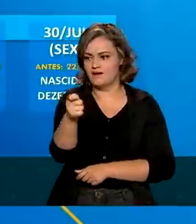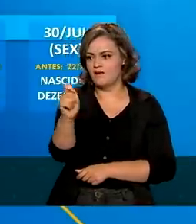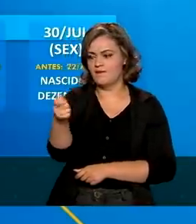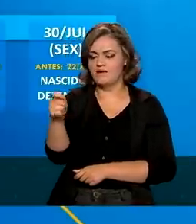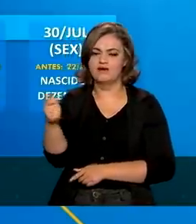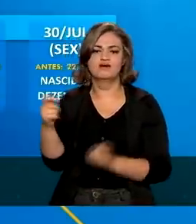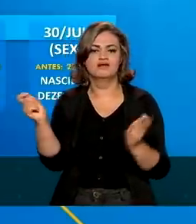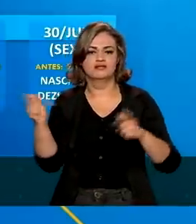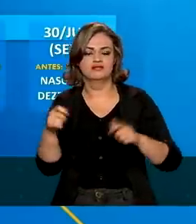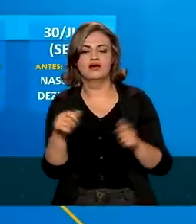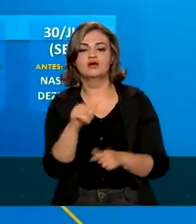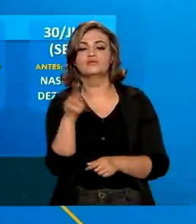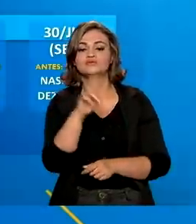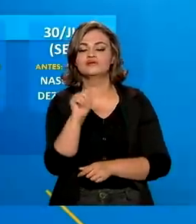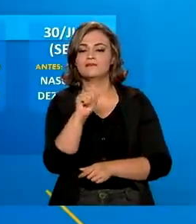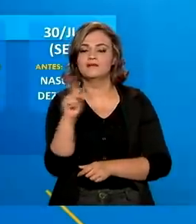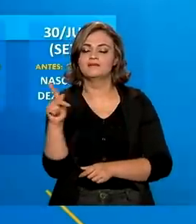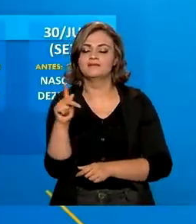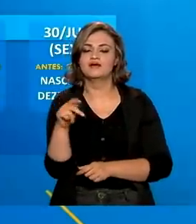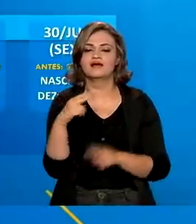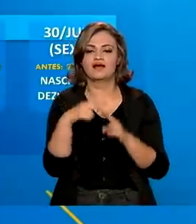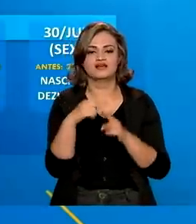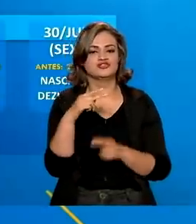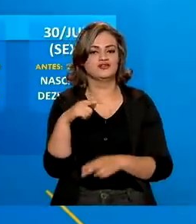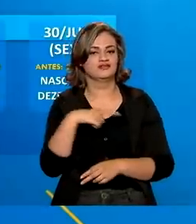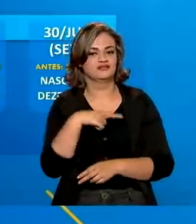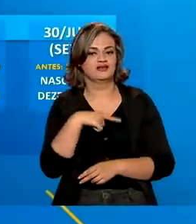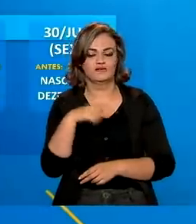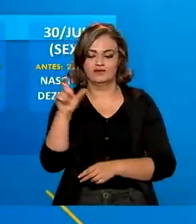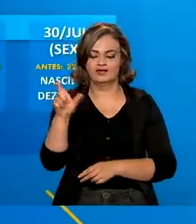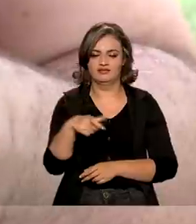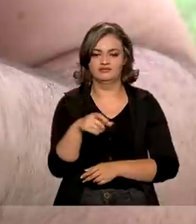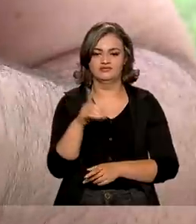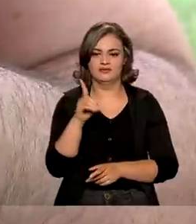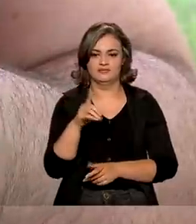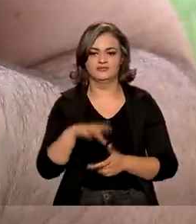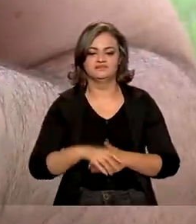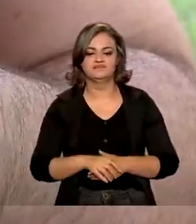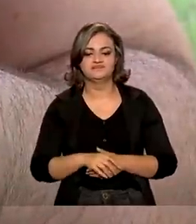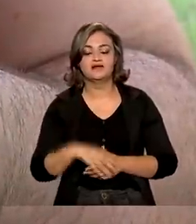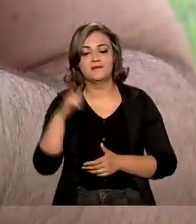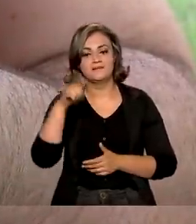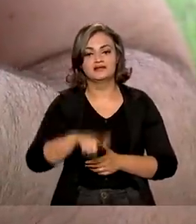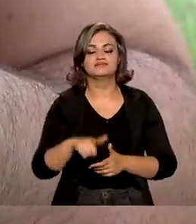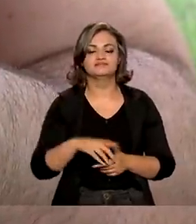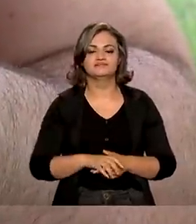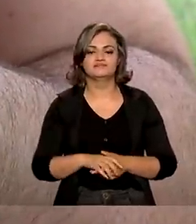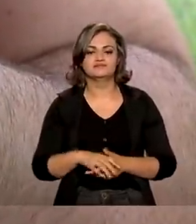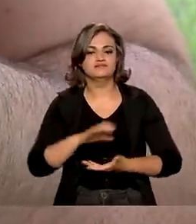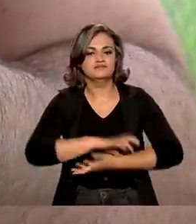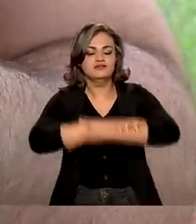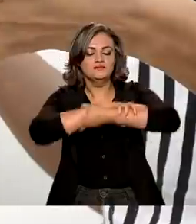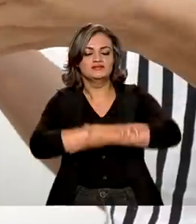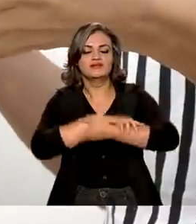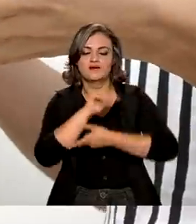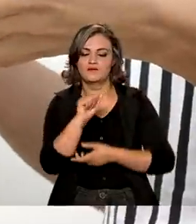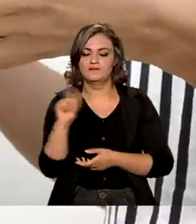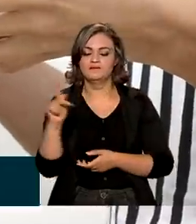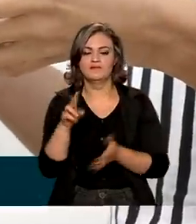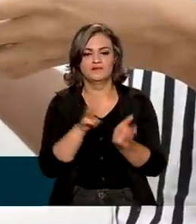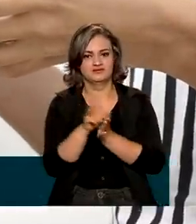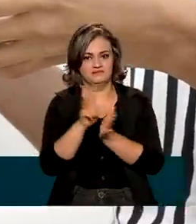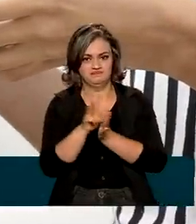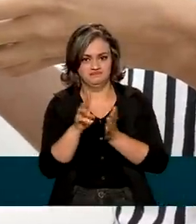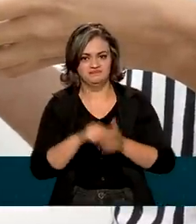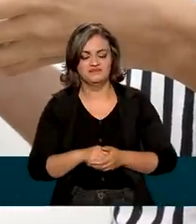com o aplicativo do Caixa Tem, com cartão de débito virtual. A Caixa também anunciou uma parceria com o aplicativo WhatsApp.